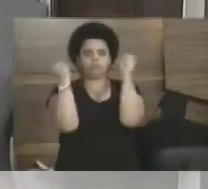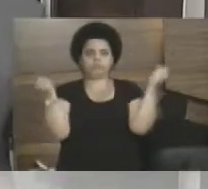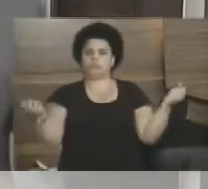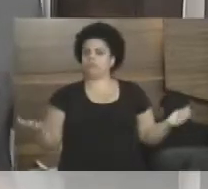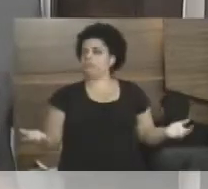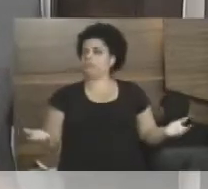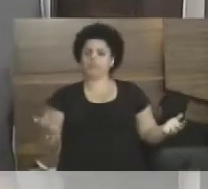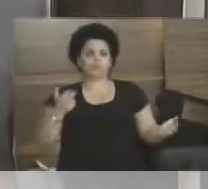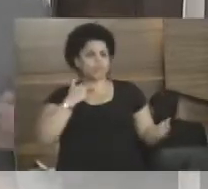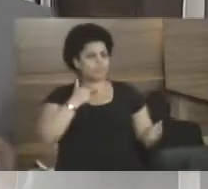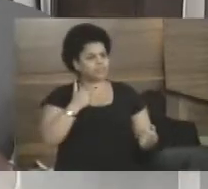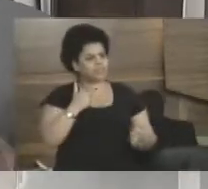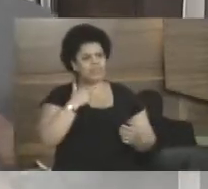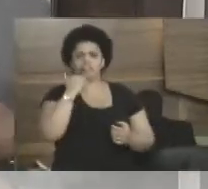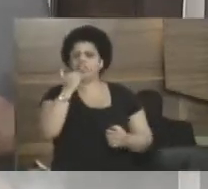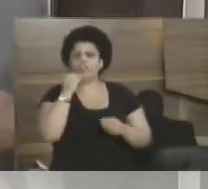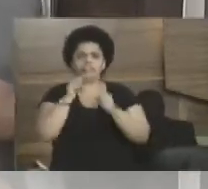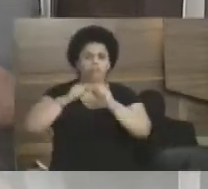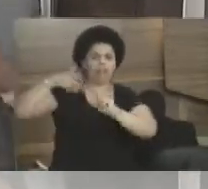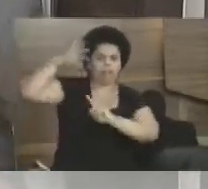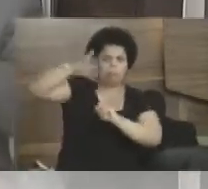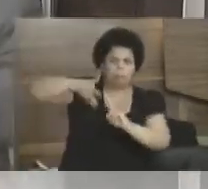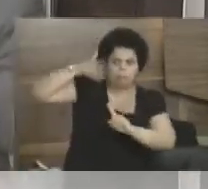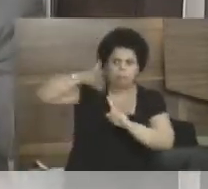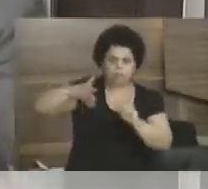É um descaso. Não adianta fazer palestra